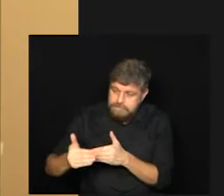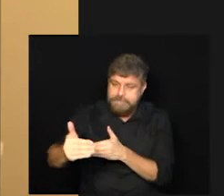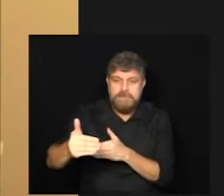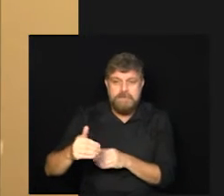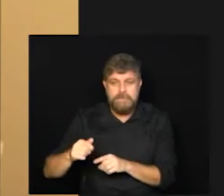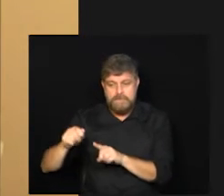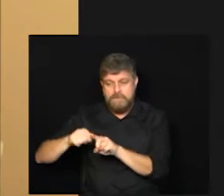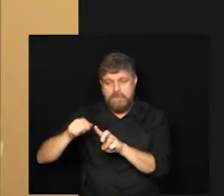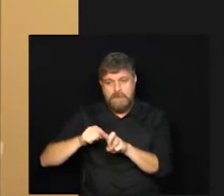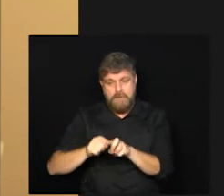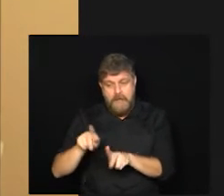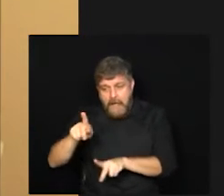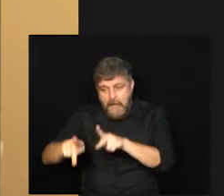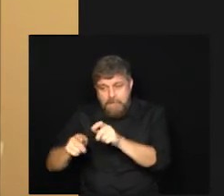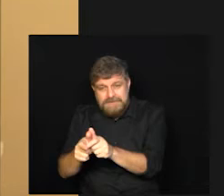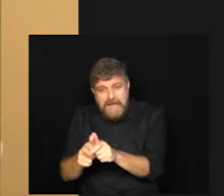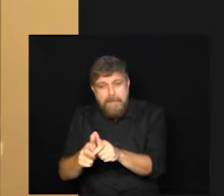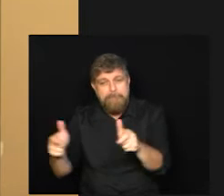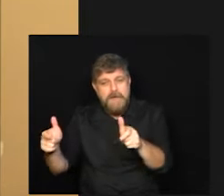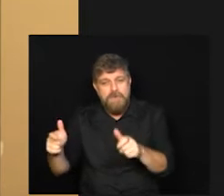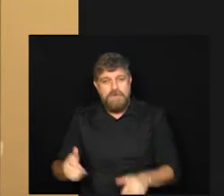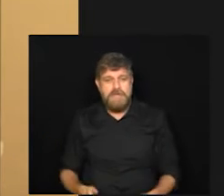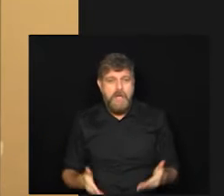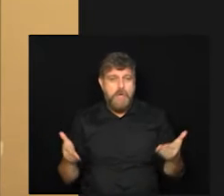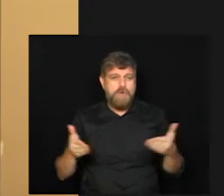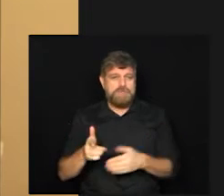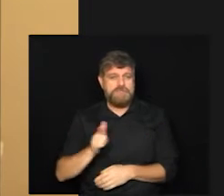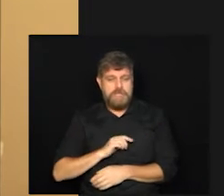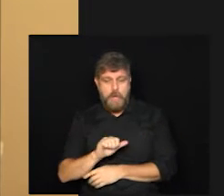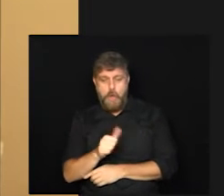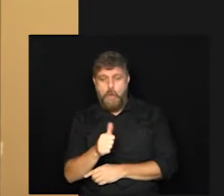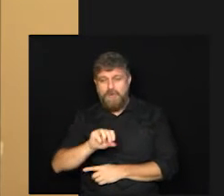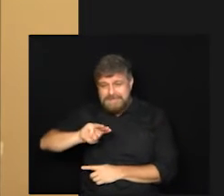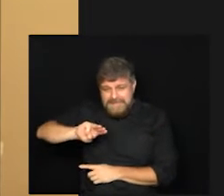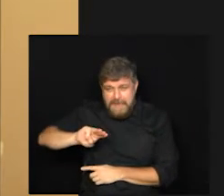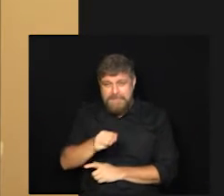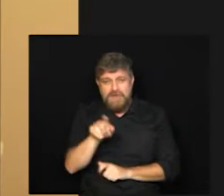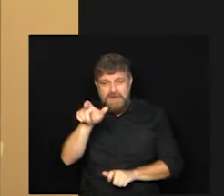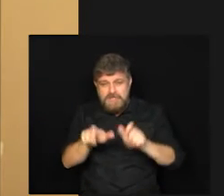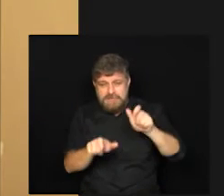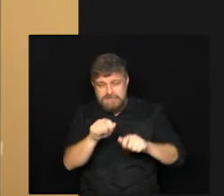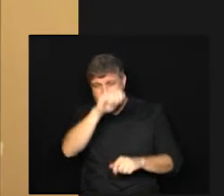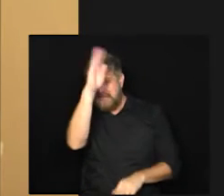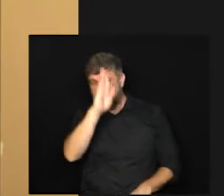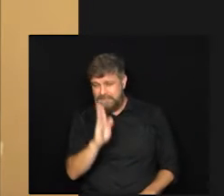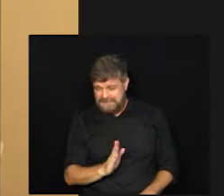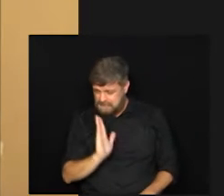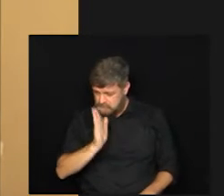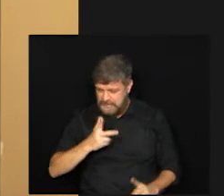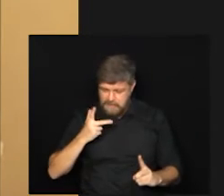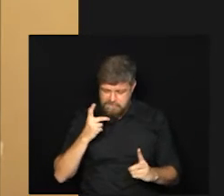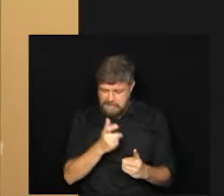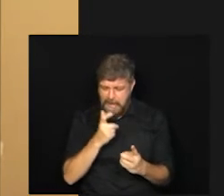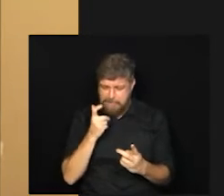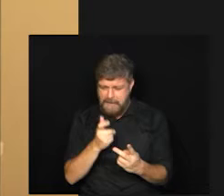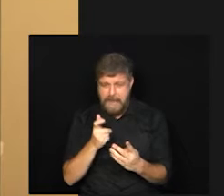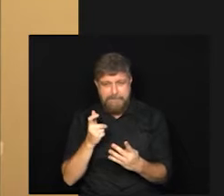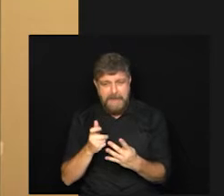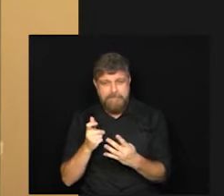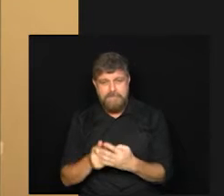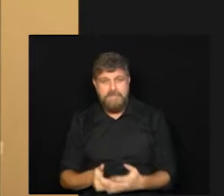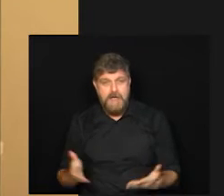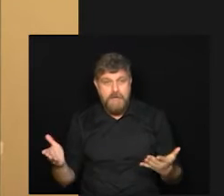quando a grama a população em massa hoje já tem 11 milhões de vacinados no Brasil da